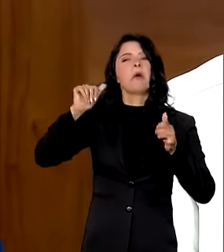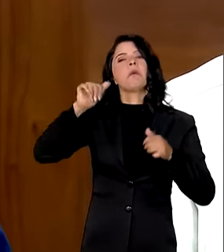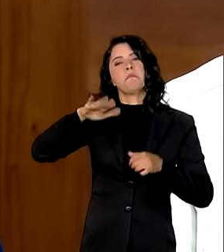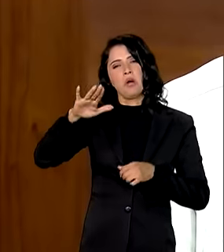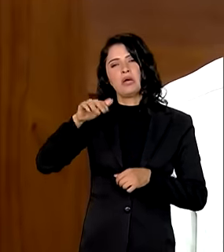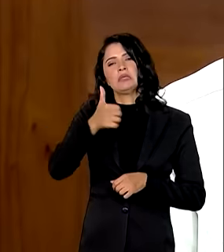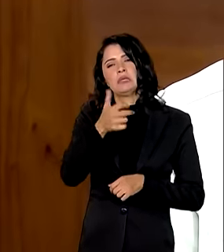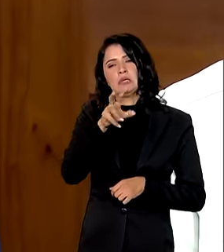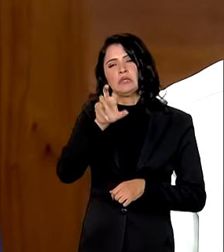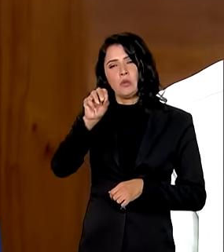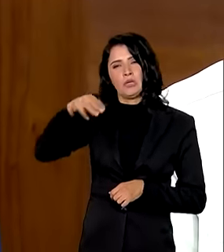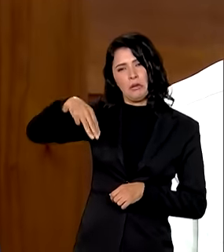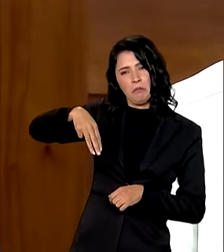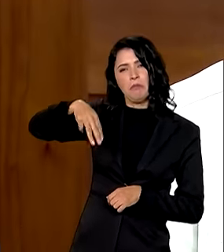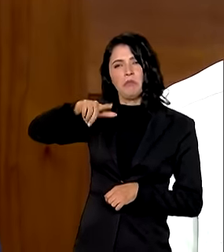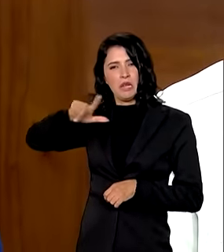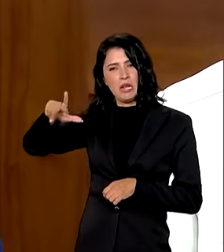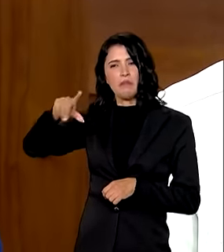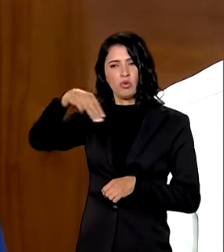150 milímetros,